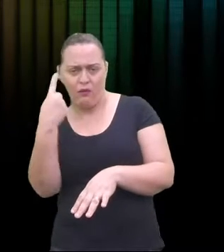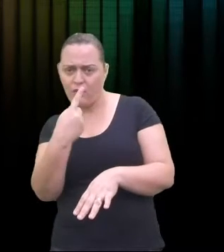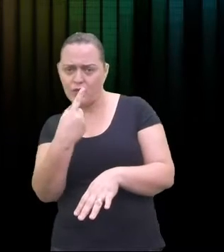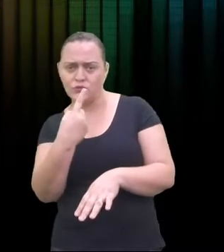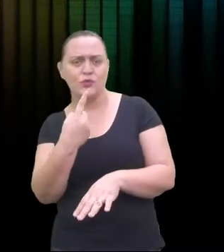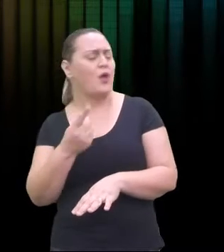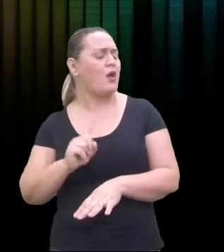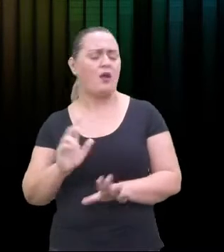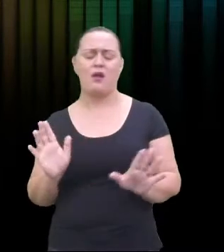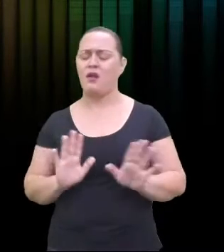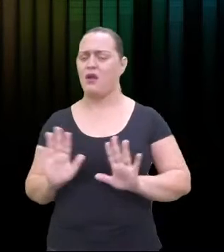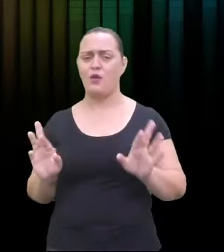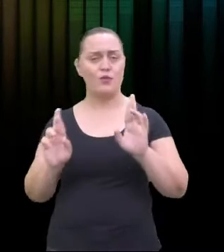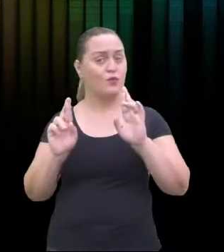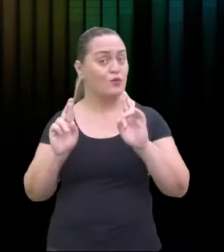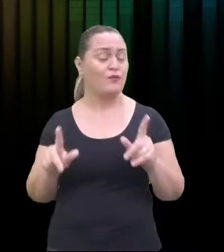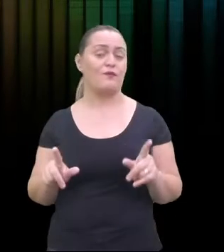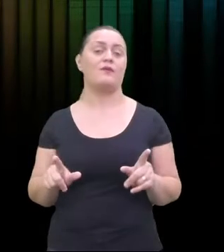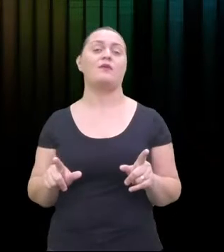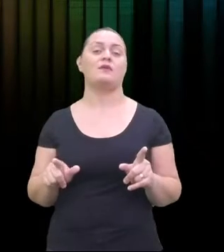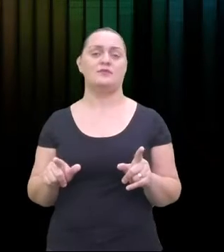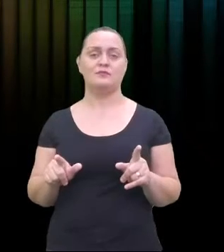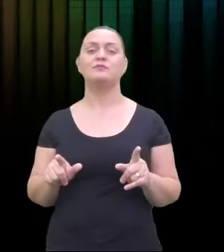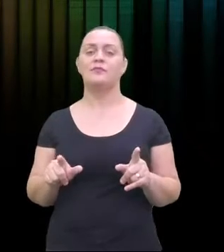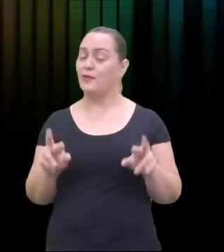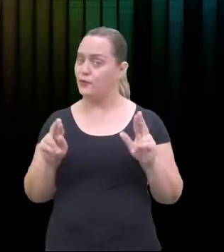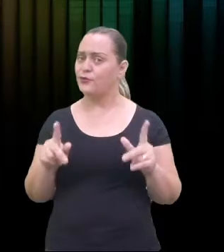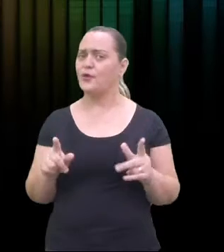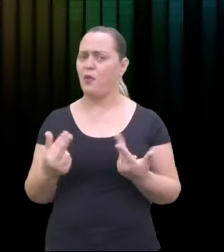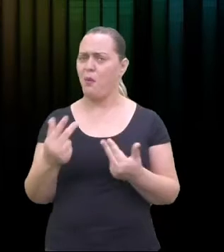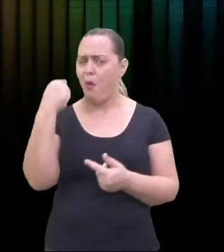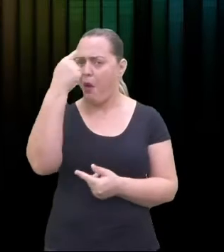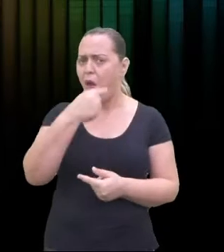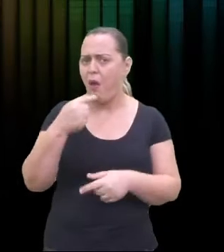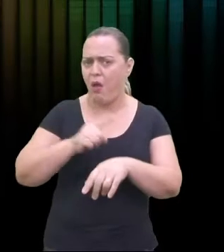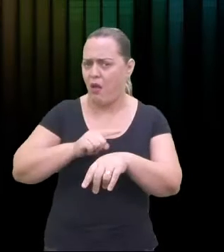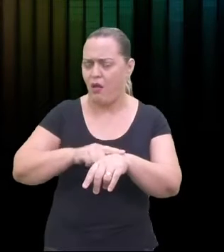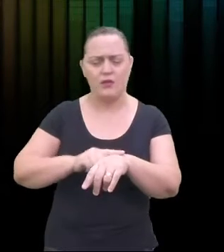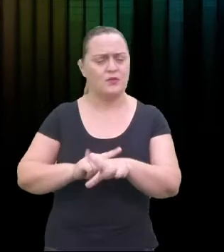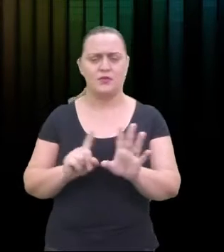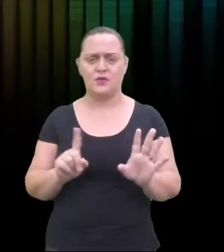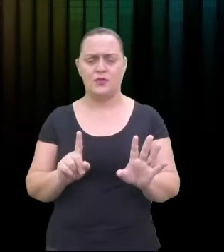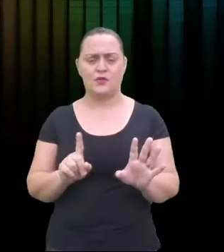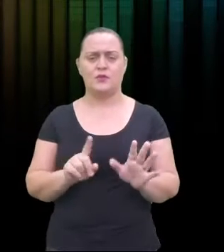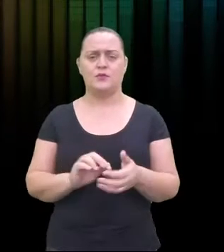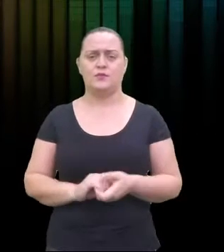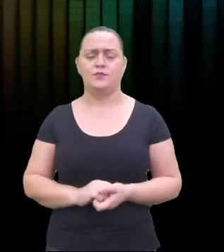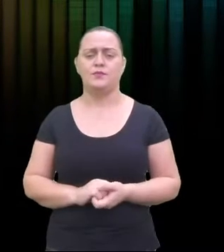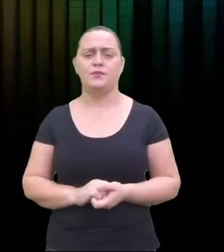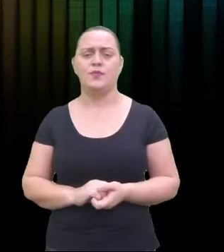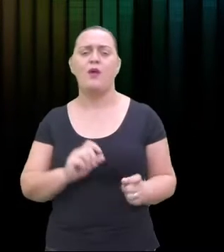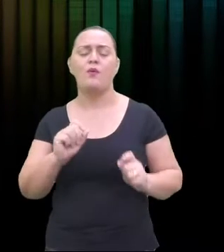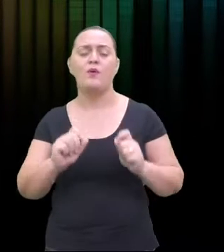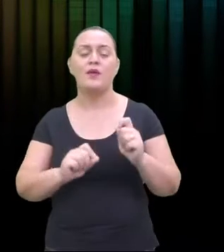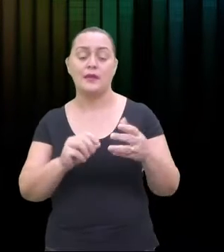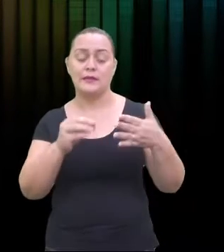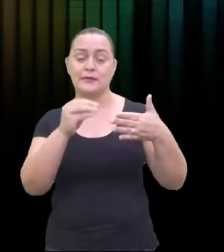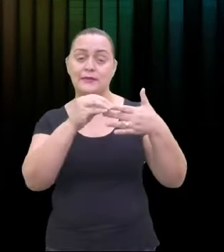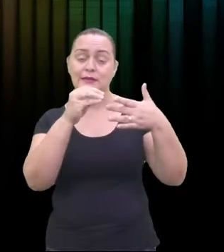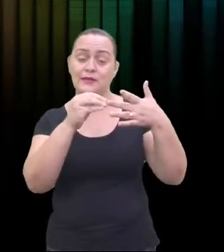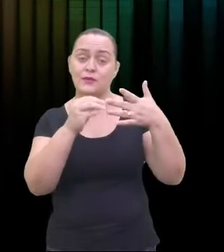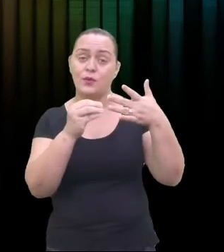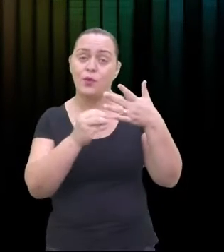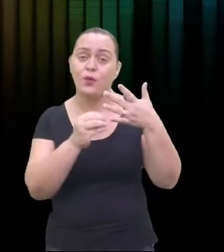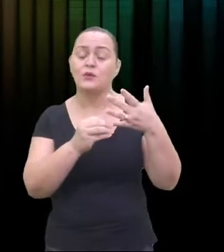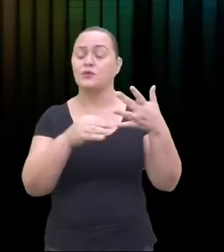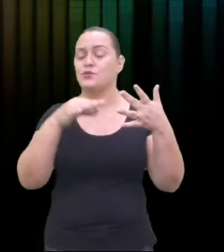medirmos um tempo no relógio, por exemplo. Ela é a relação entre o tempo da duração das notas musicais e o